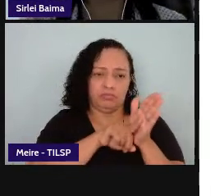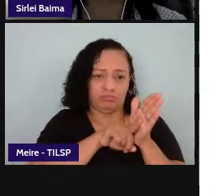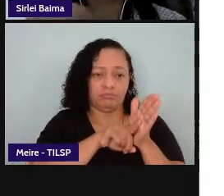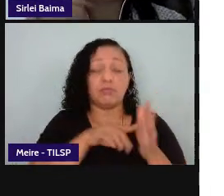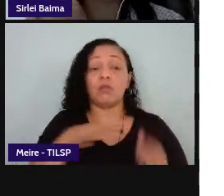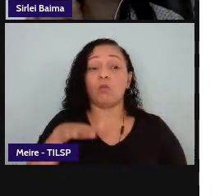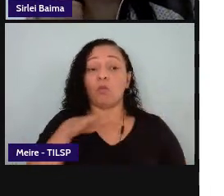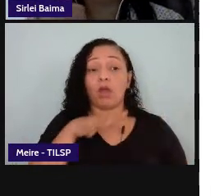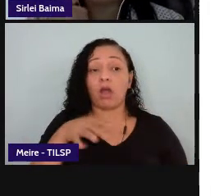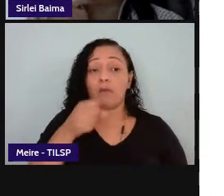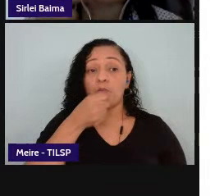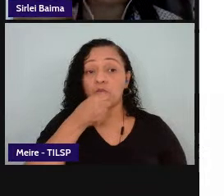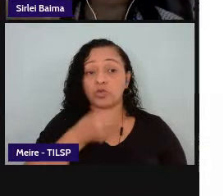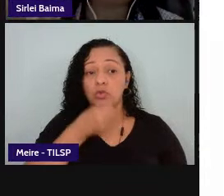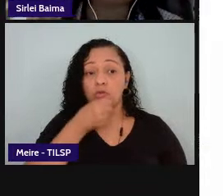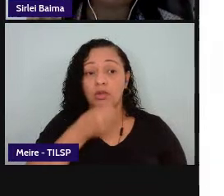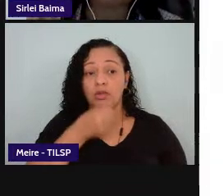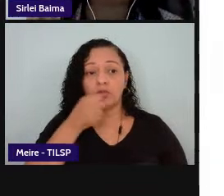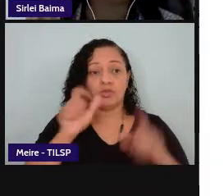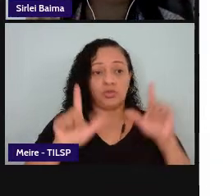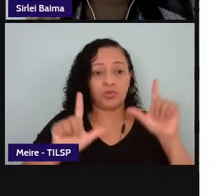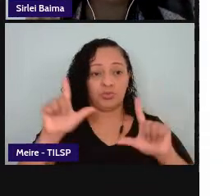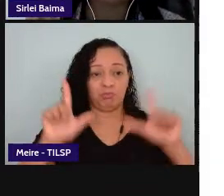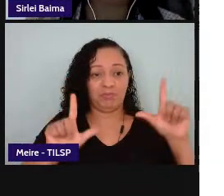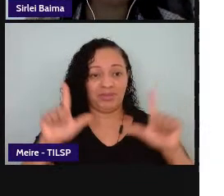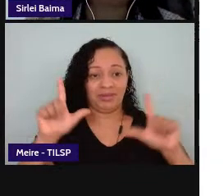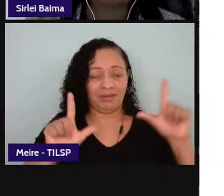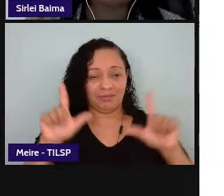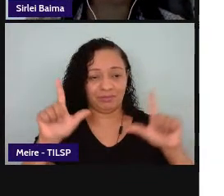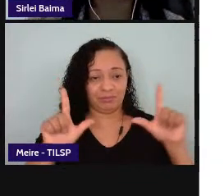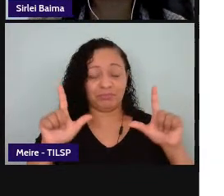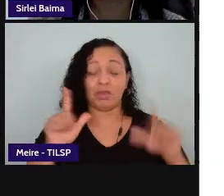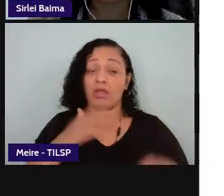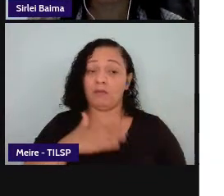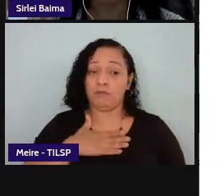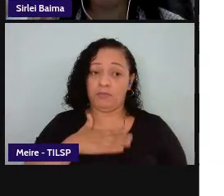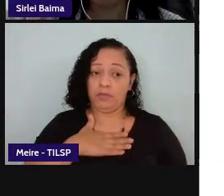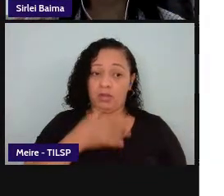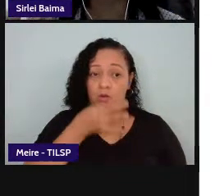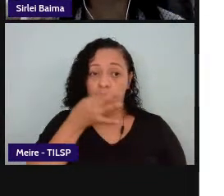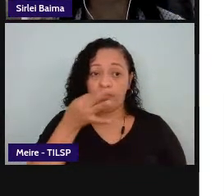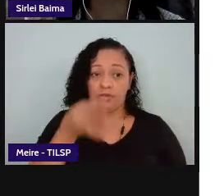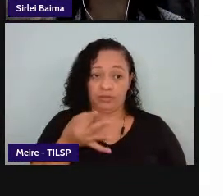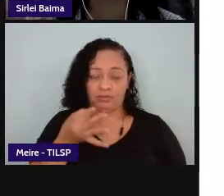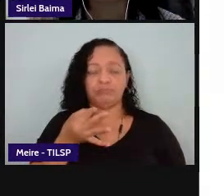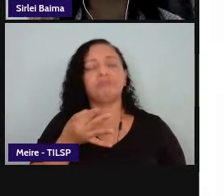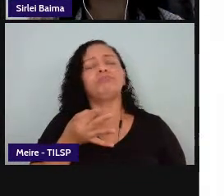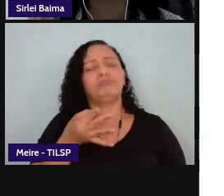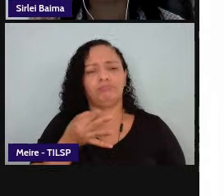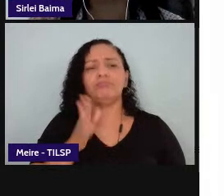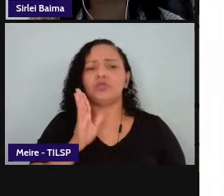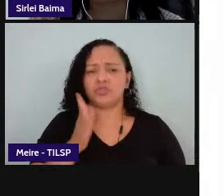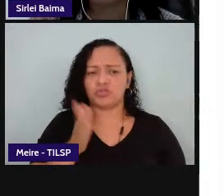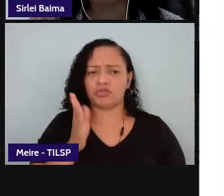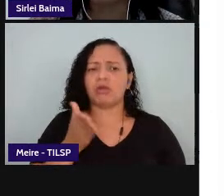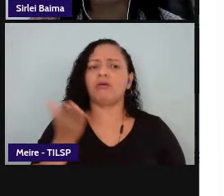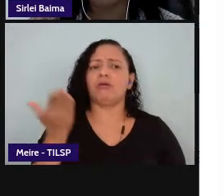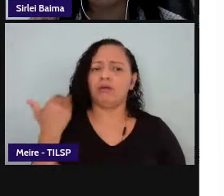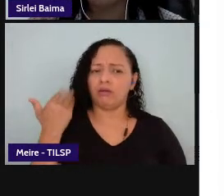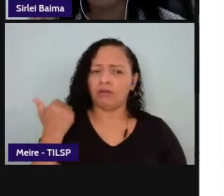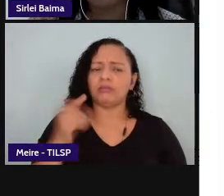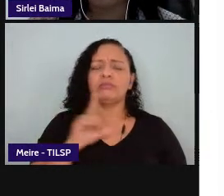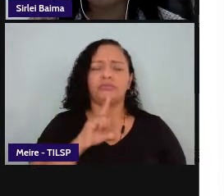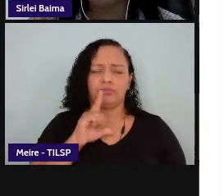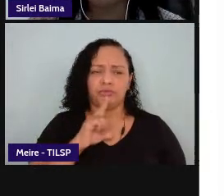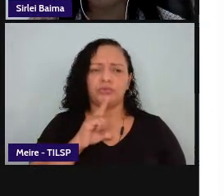jornalístico midiático é um campo que ao meu ver muito já se contemplava nos currículos